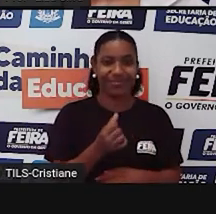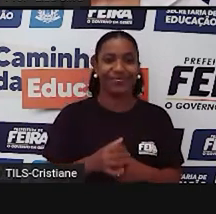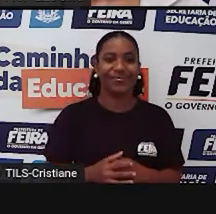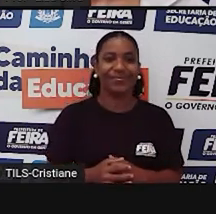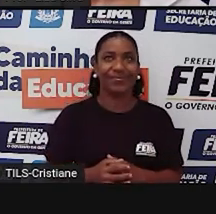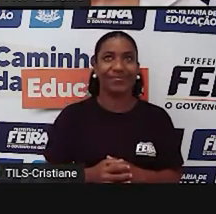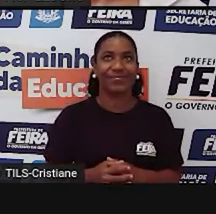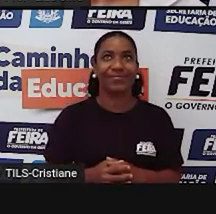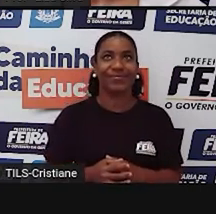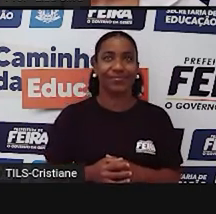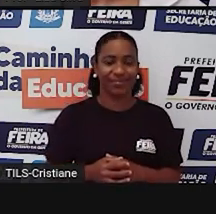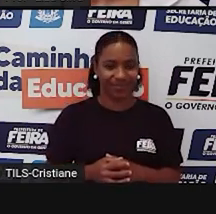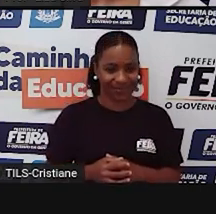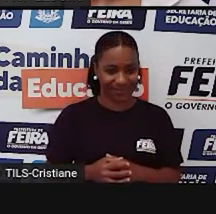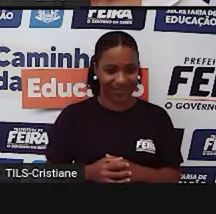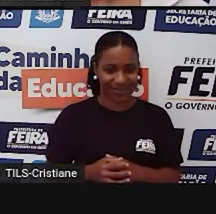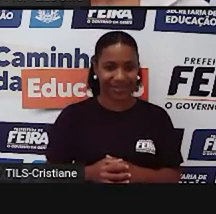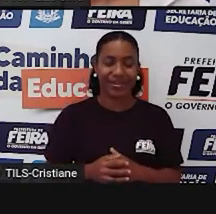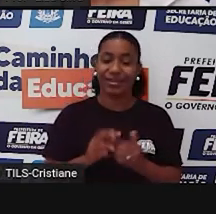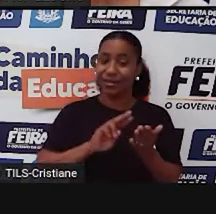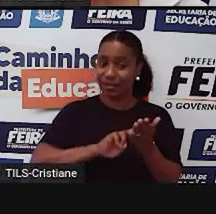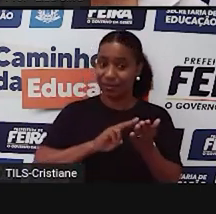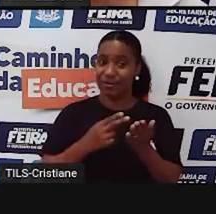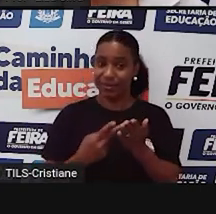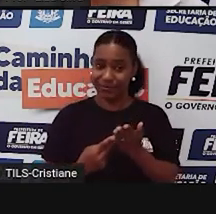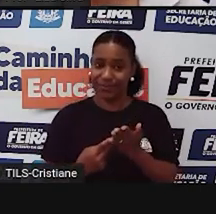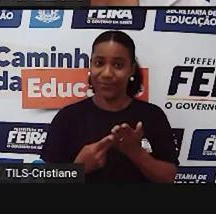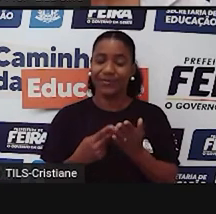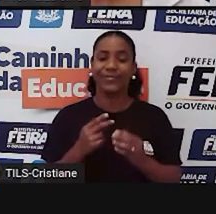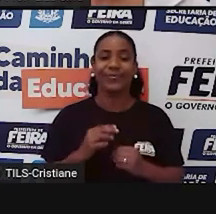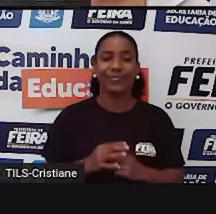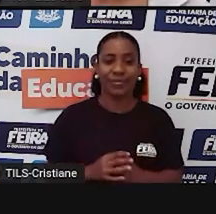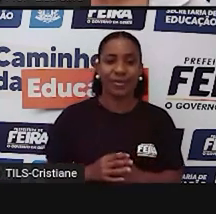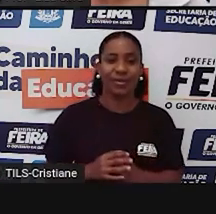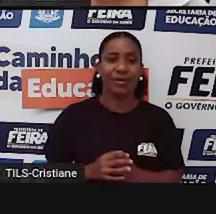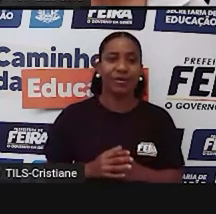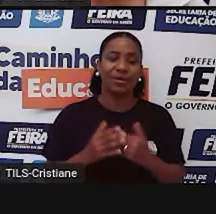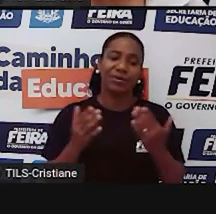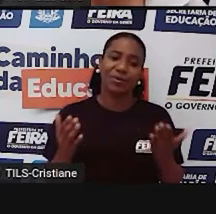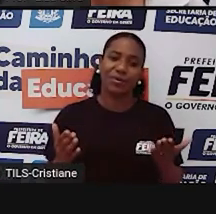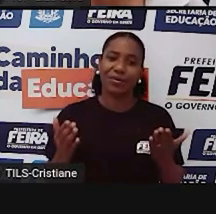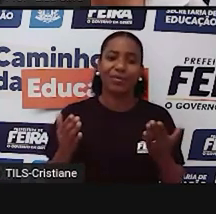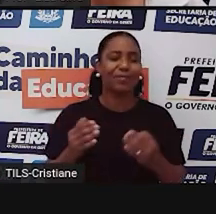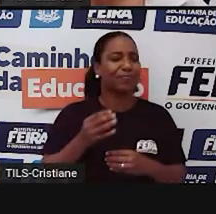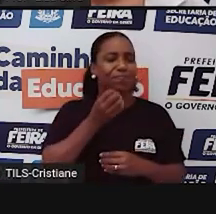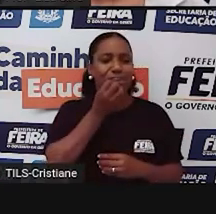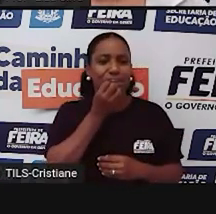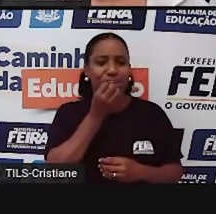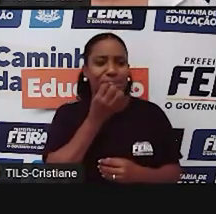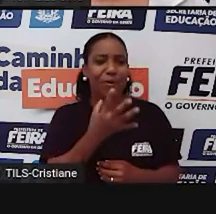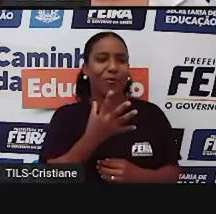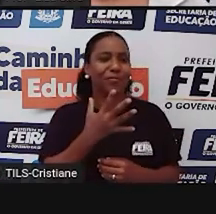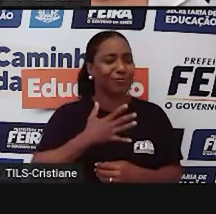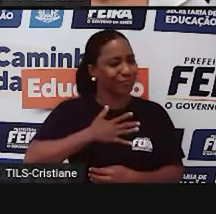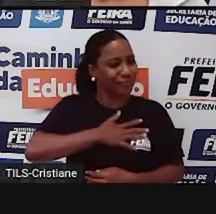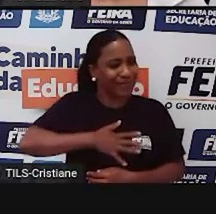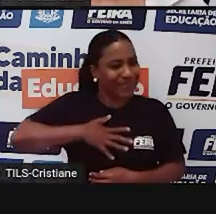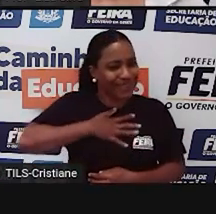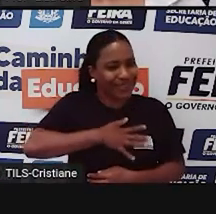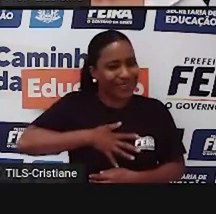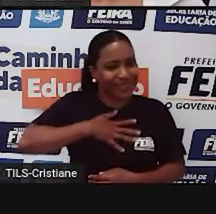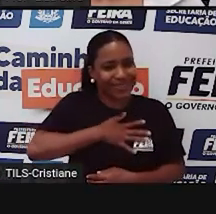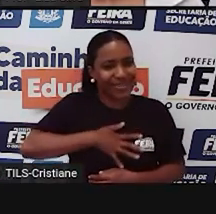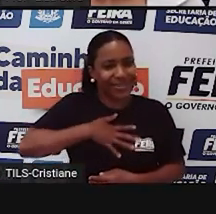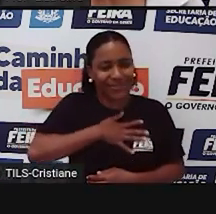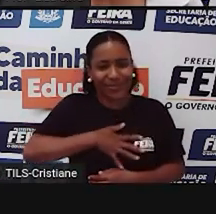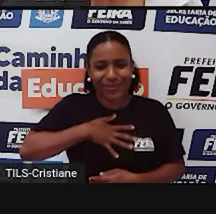come to an end. O que é que isso quer dizer pra gente? Não é que tudo que é bom vira tudo. Nós estamos, de